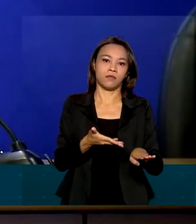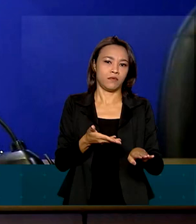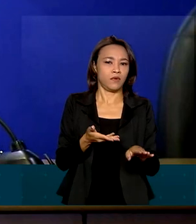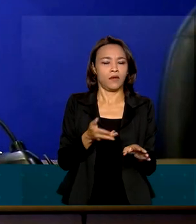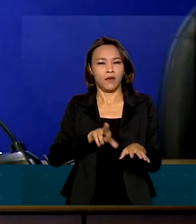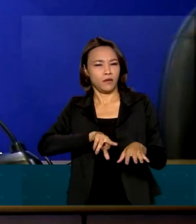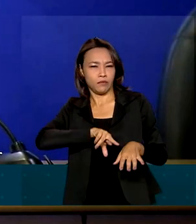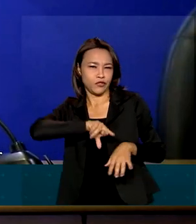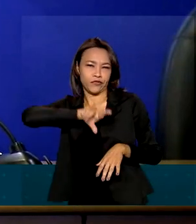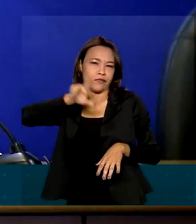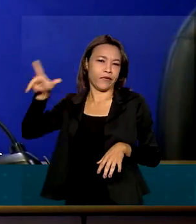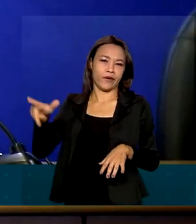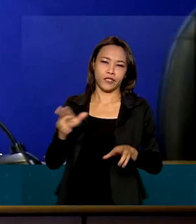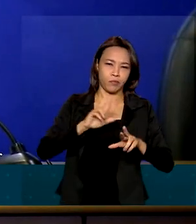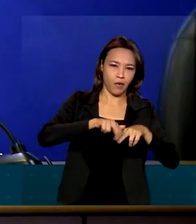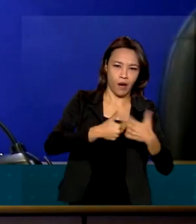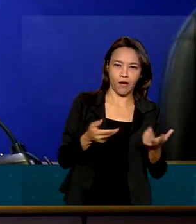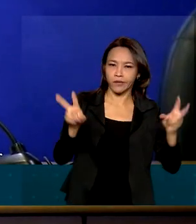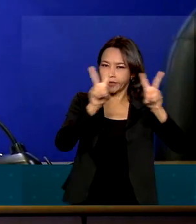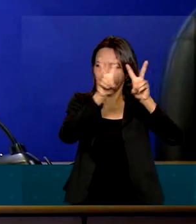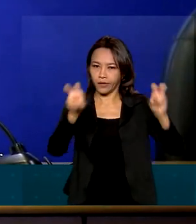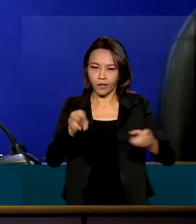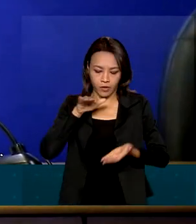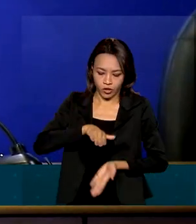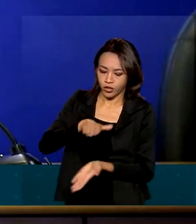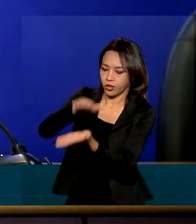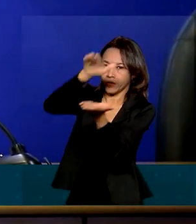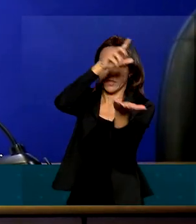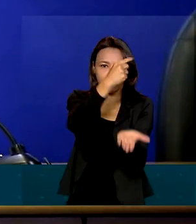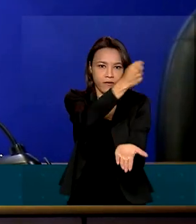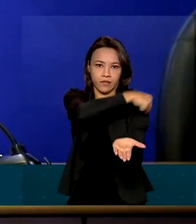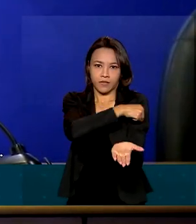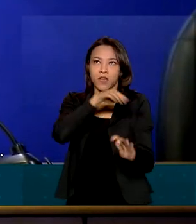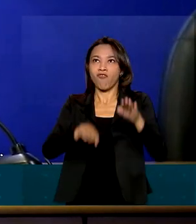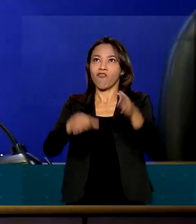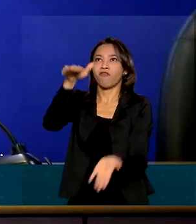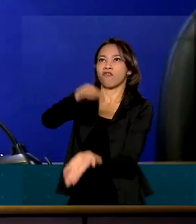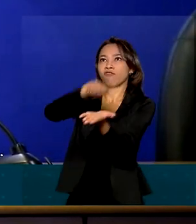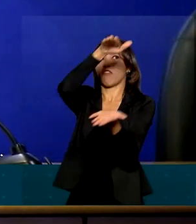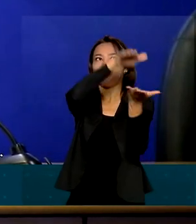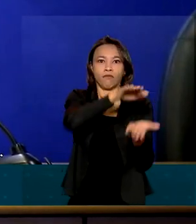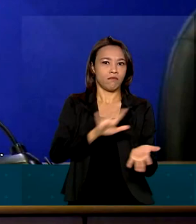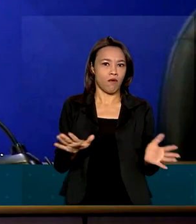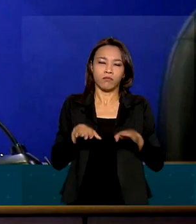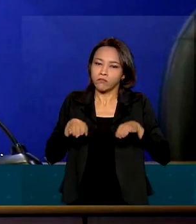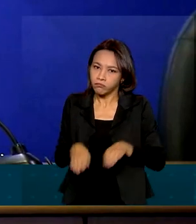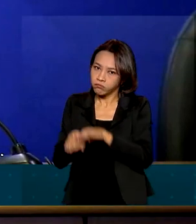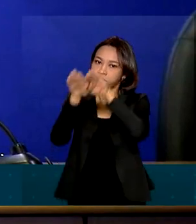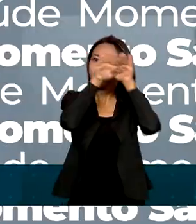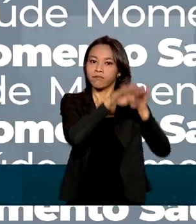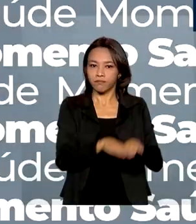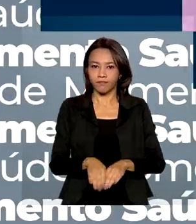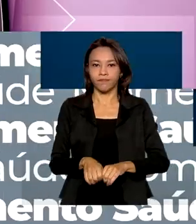diferente em relação a essas pautas de distribuição, a distribuição de vacina para a população brasileira.